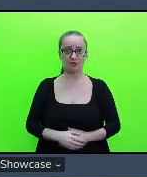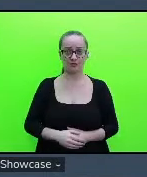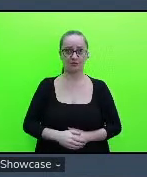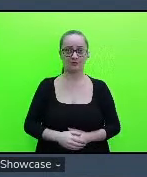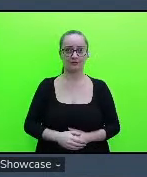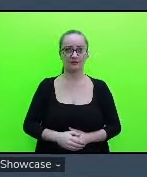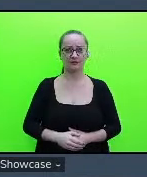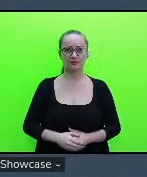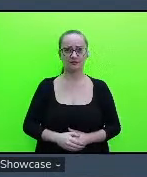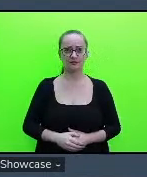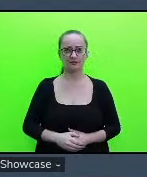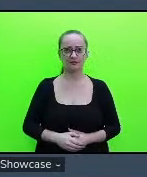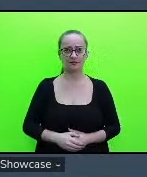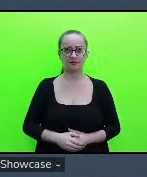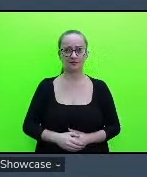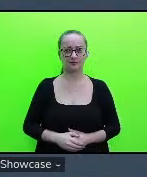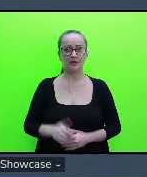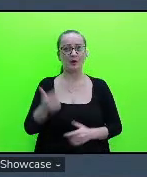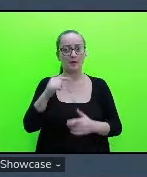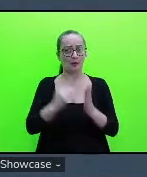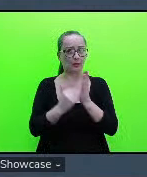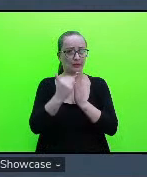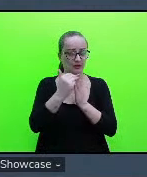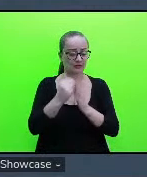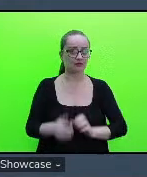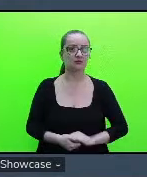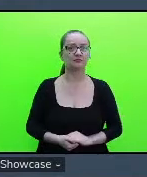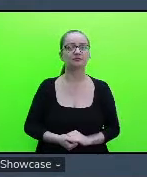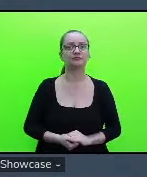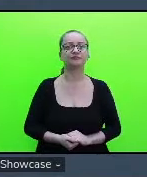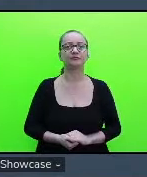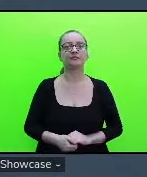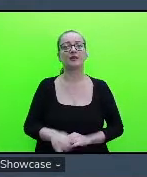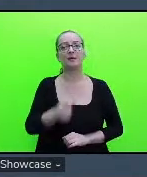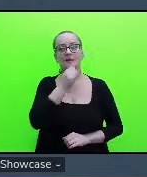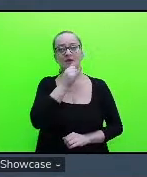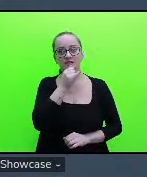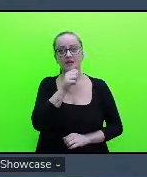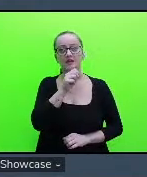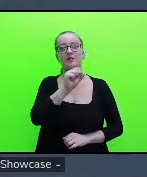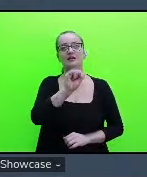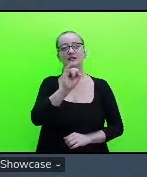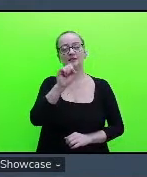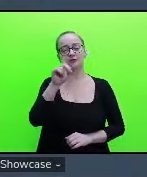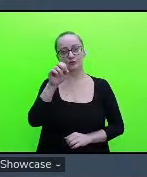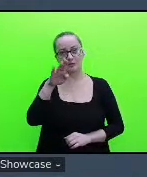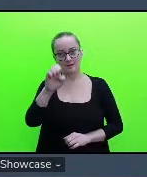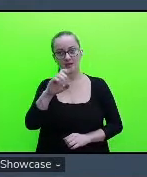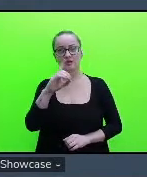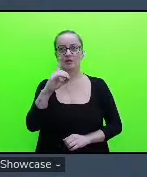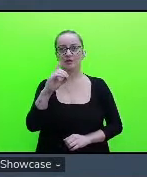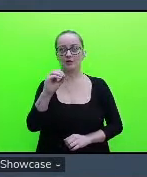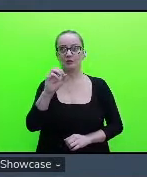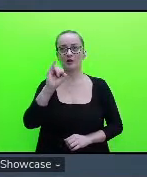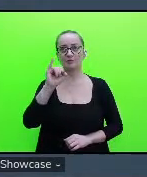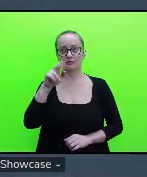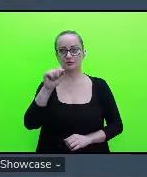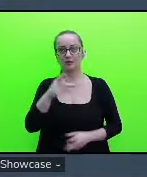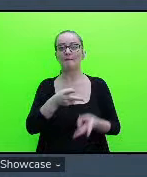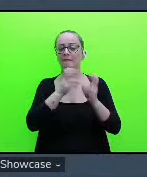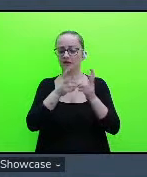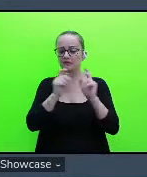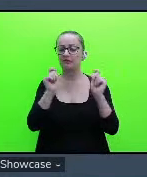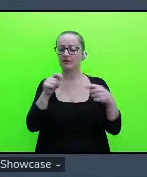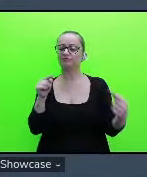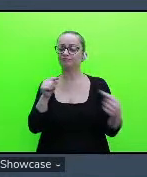para os outros níveis que síndrome do impostor pode ser pode ser observada uma correlação